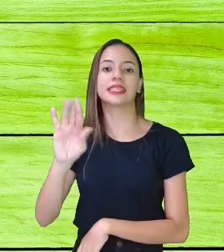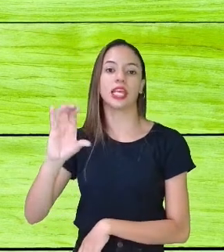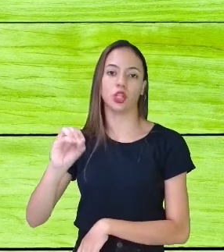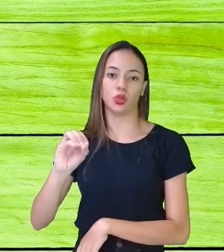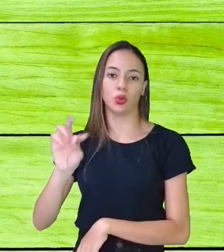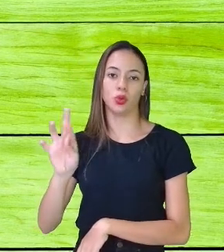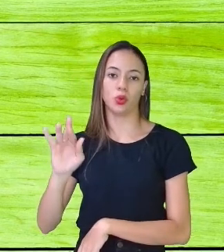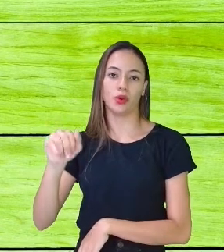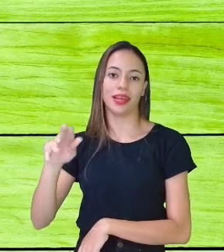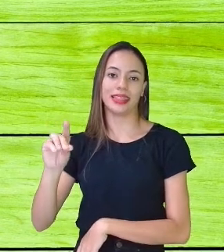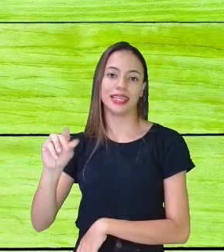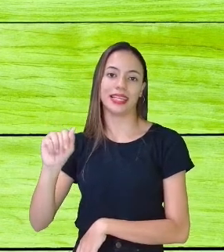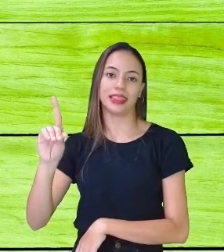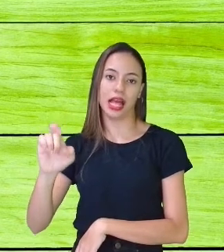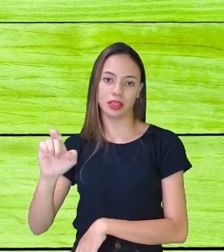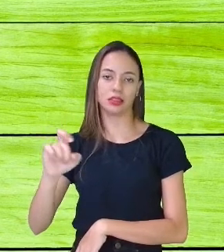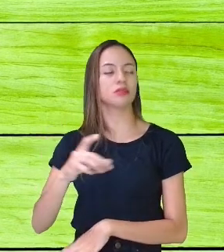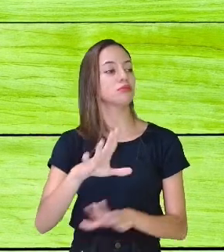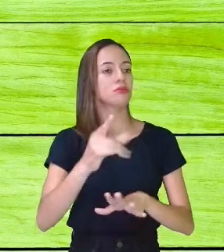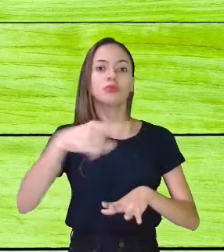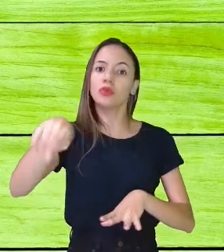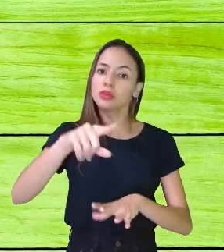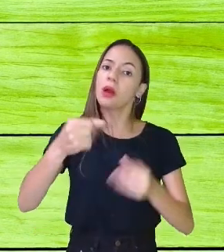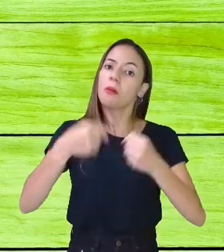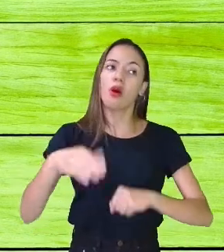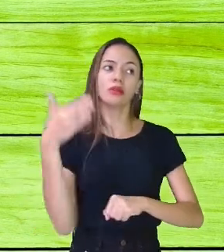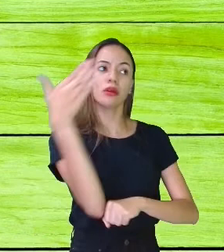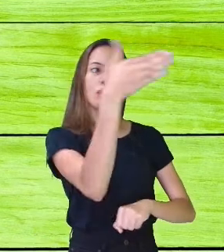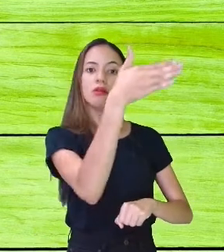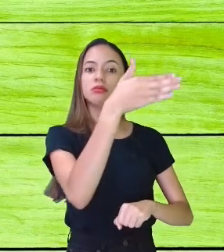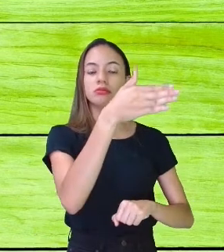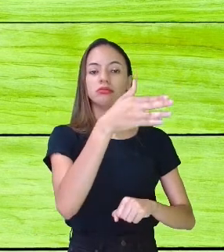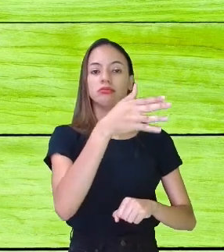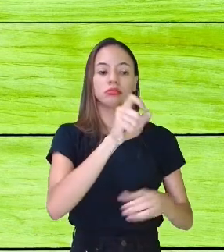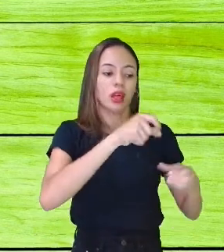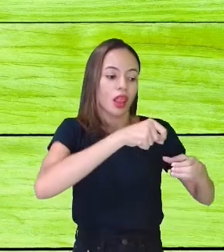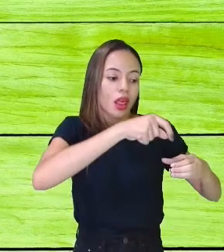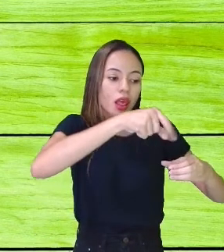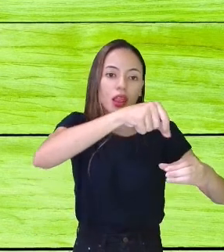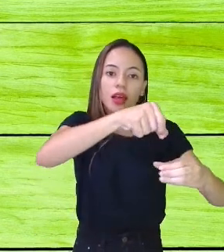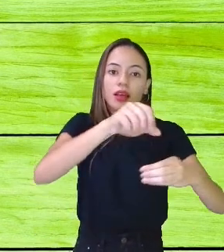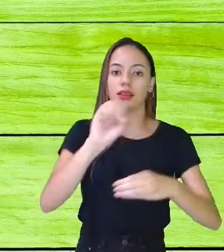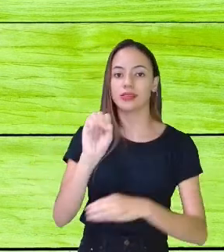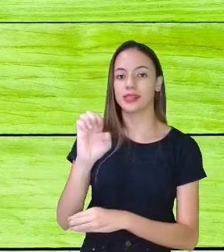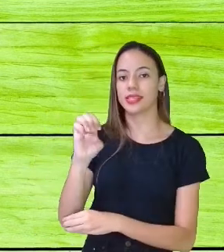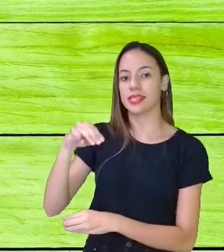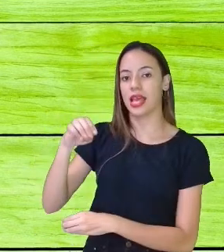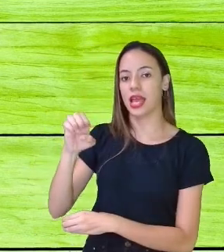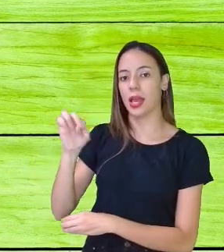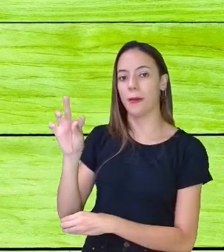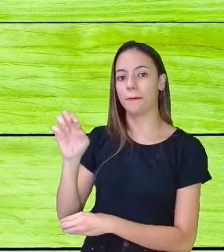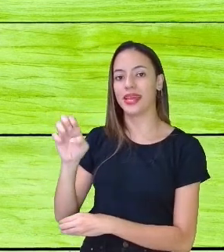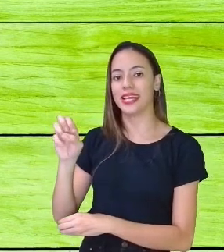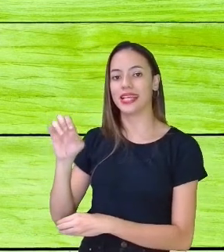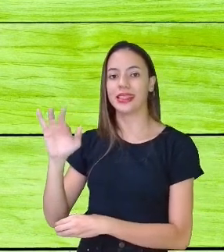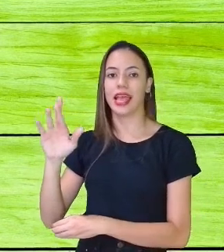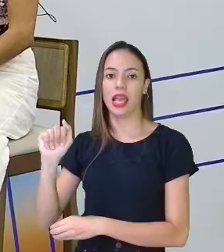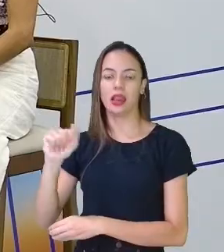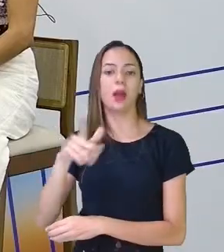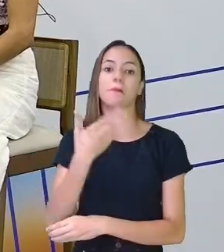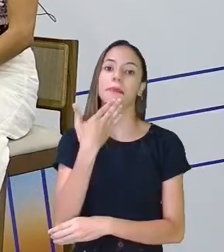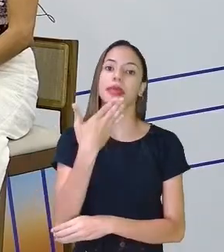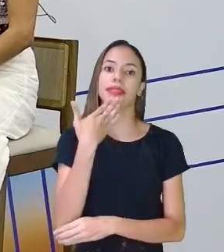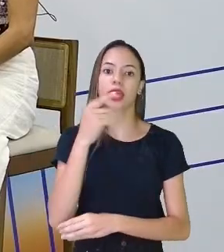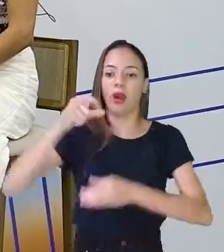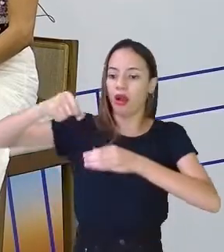podem ir na sementeira, lá no sítio da Trindade, e pedir pra plantar uma árvore. E a